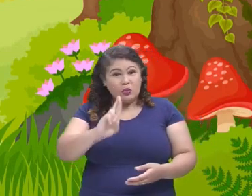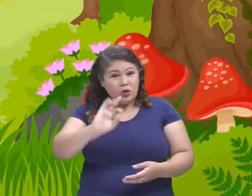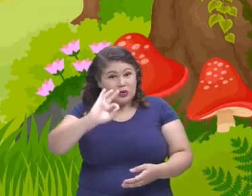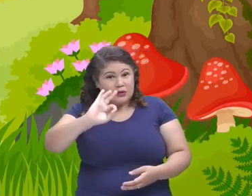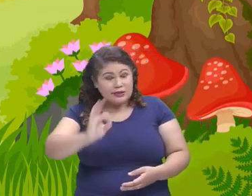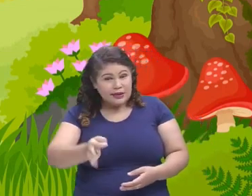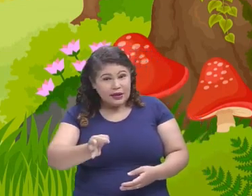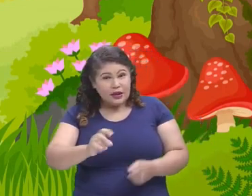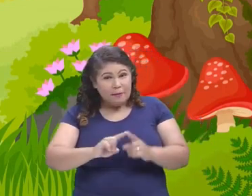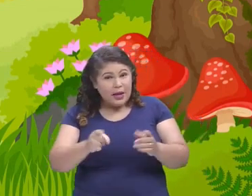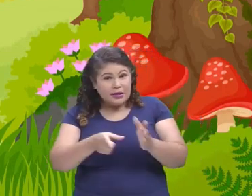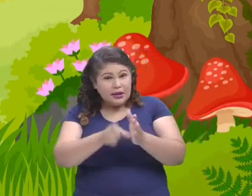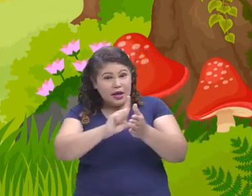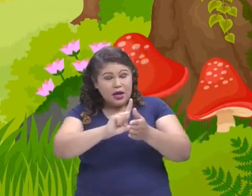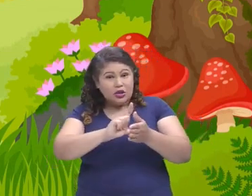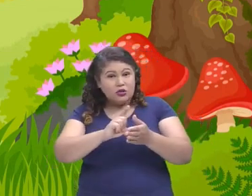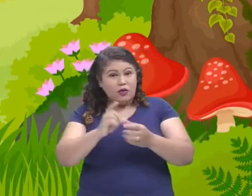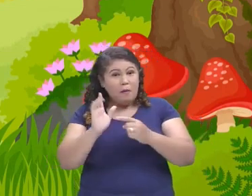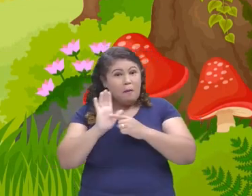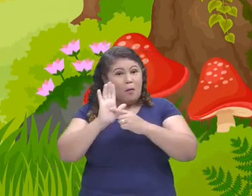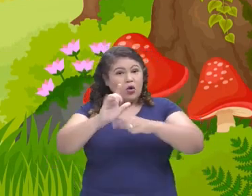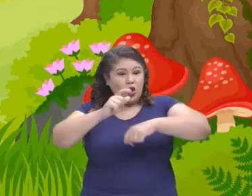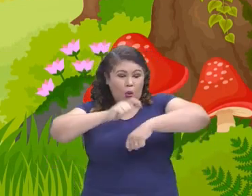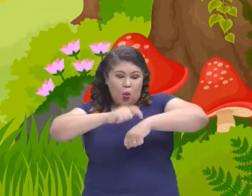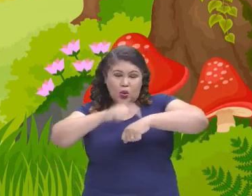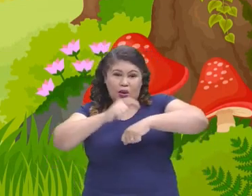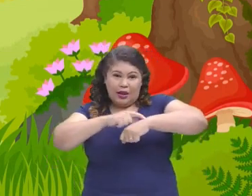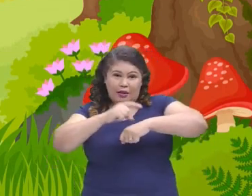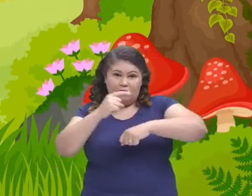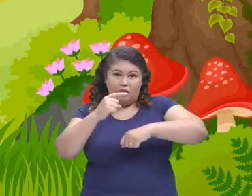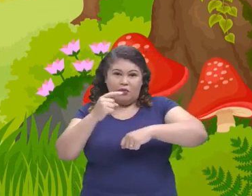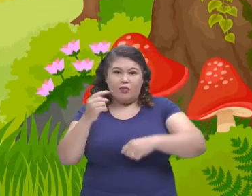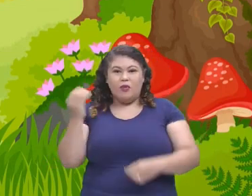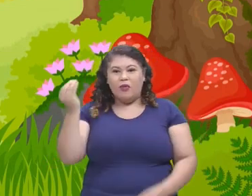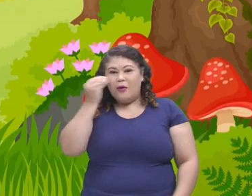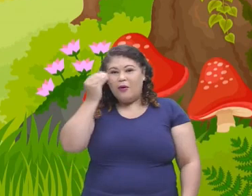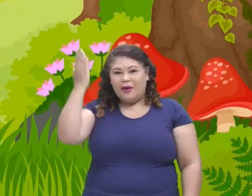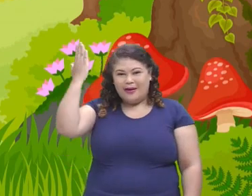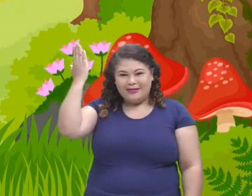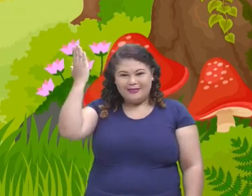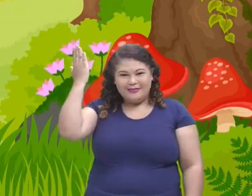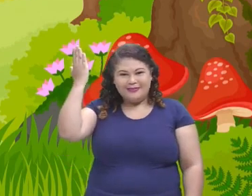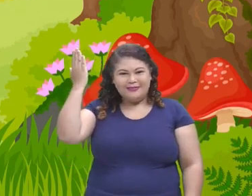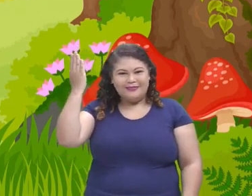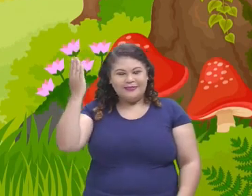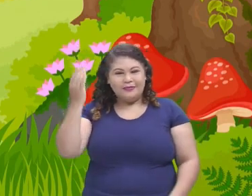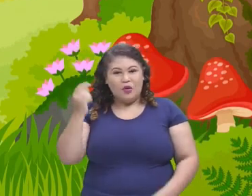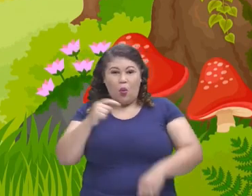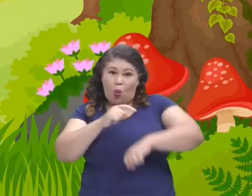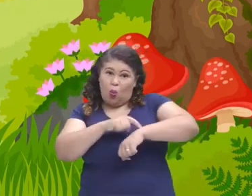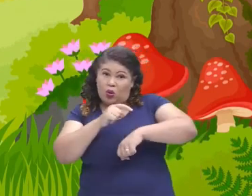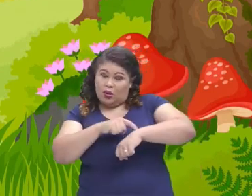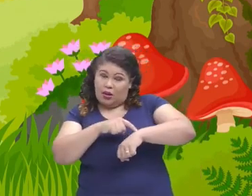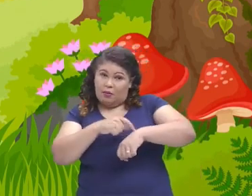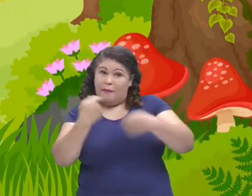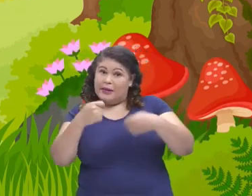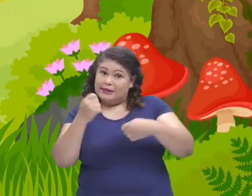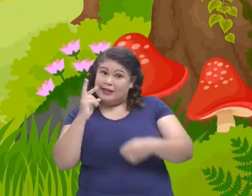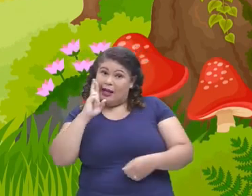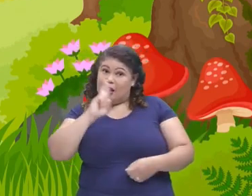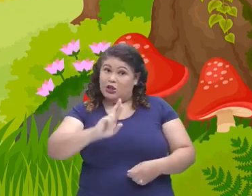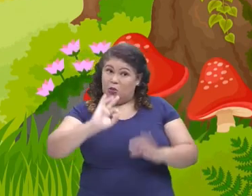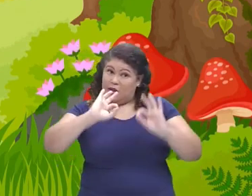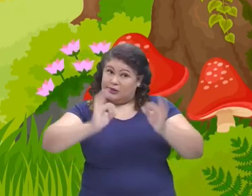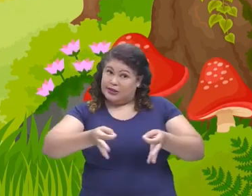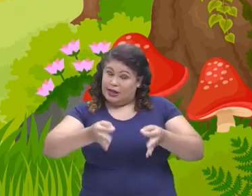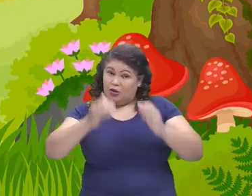um tempo para vocês. Um tempo que vai aparecer bem aqui, tá bom, crianças? Vocês terão 15 segundos